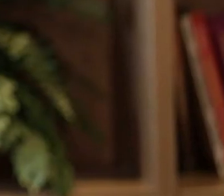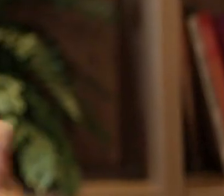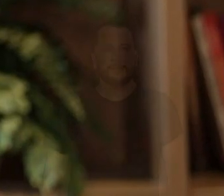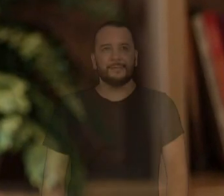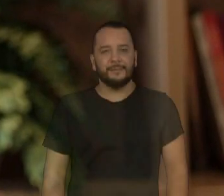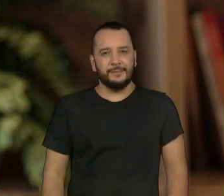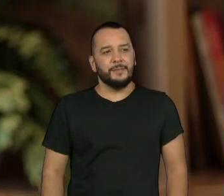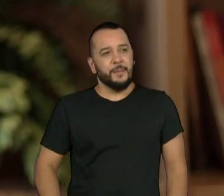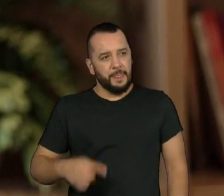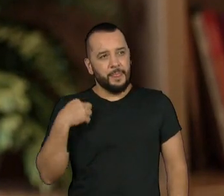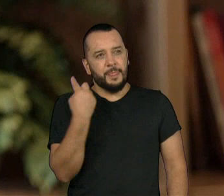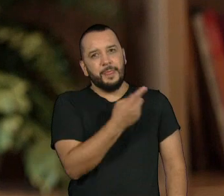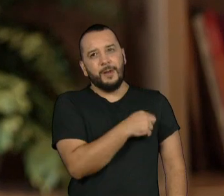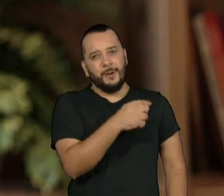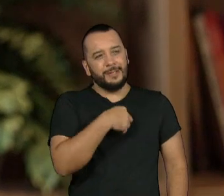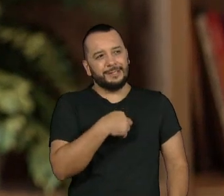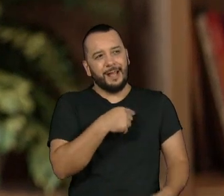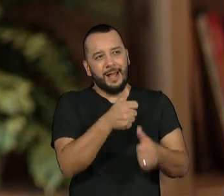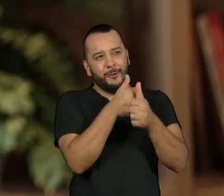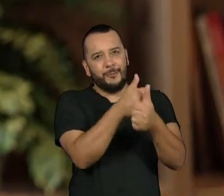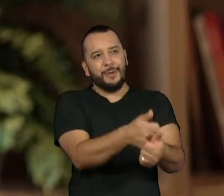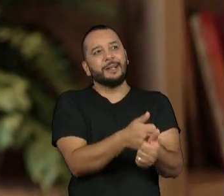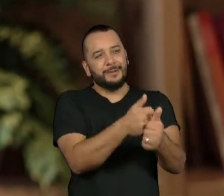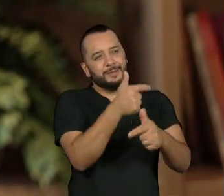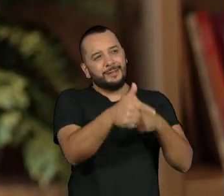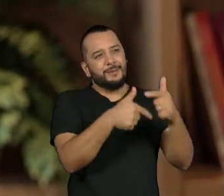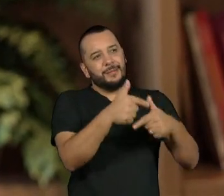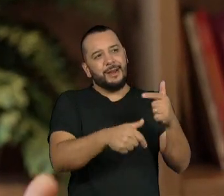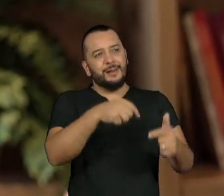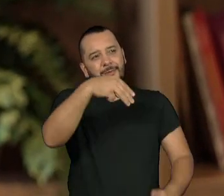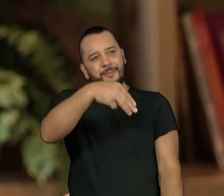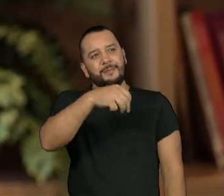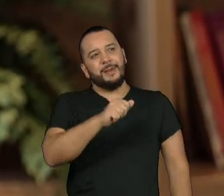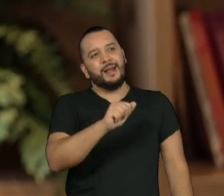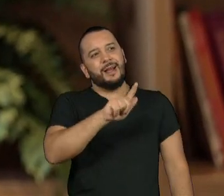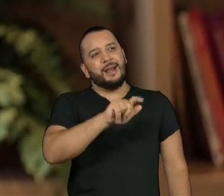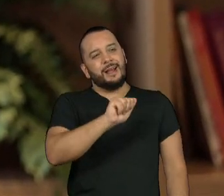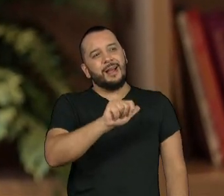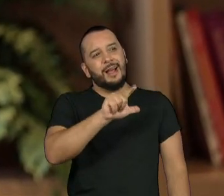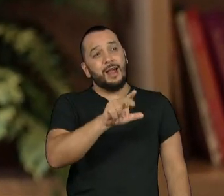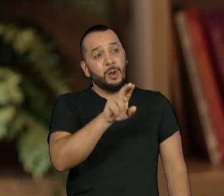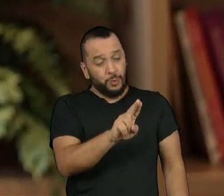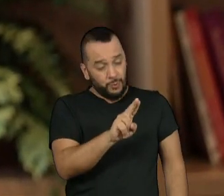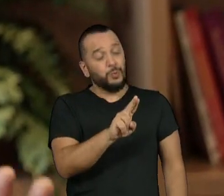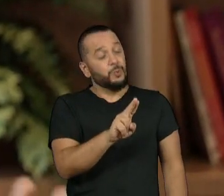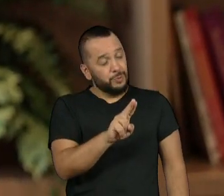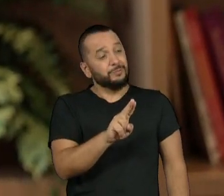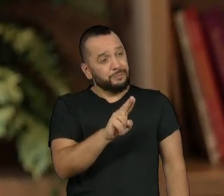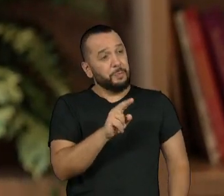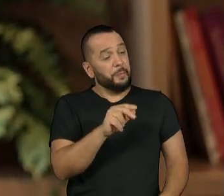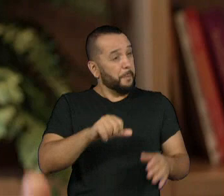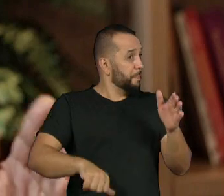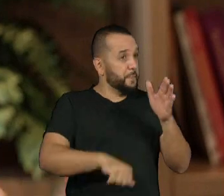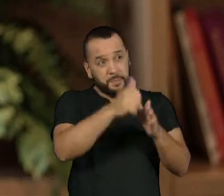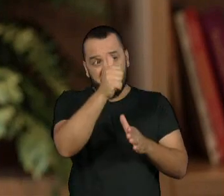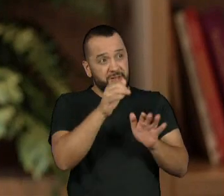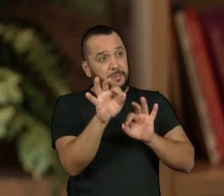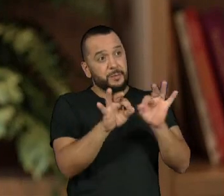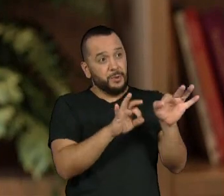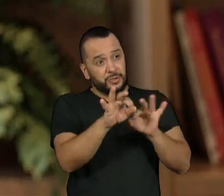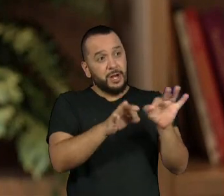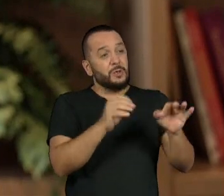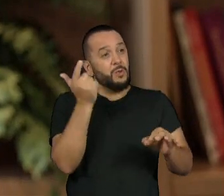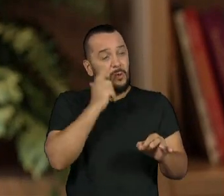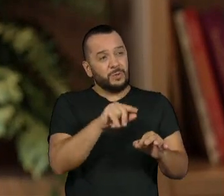Nós acompanhamos o que foi o pioneirismo da Magalu e o que significou os impactos de toda a natureza para colocar